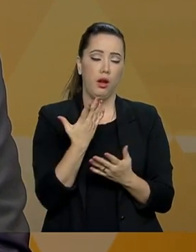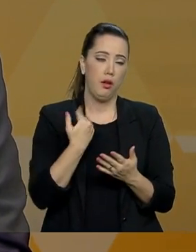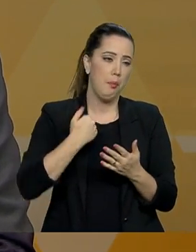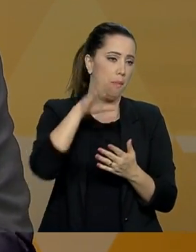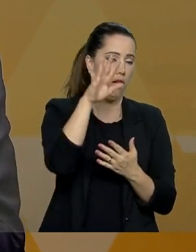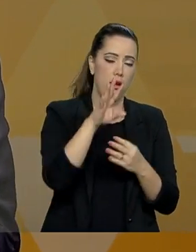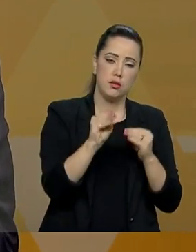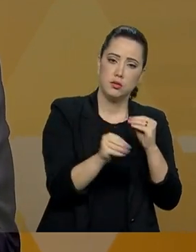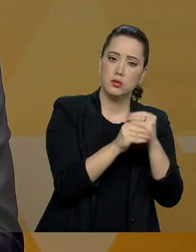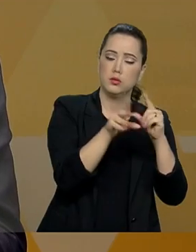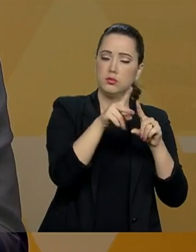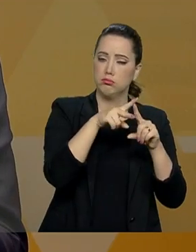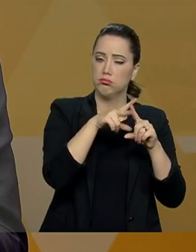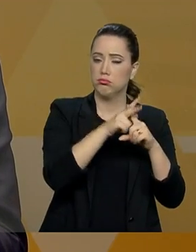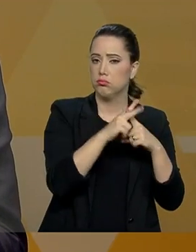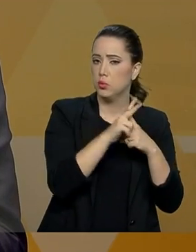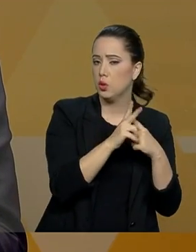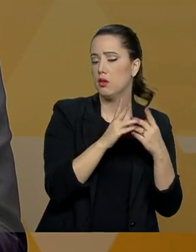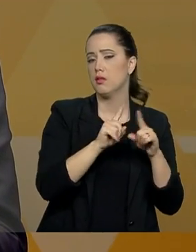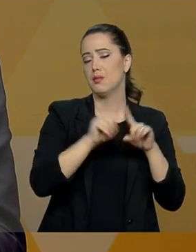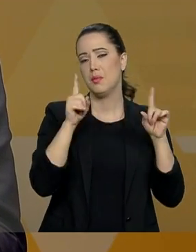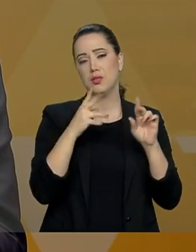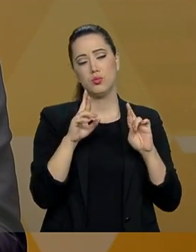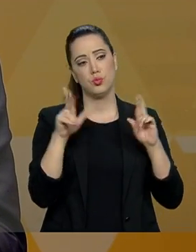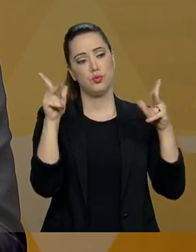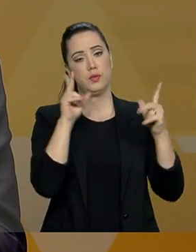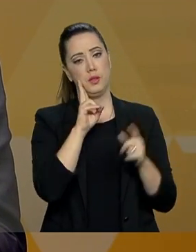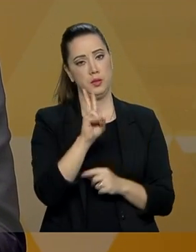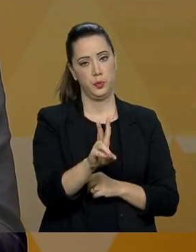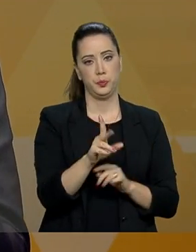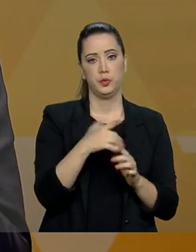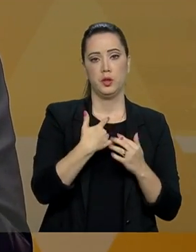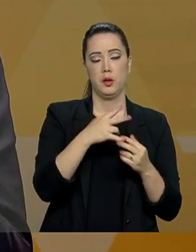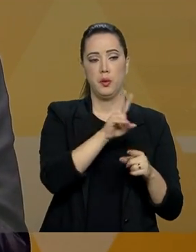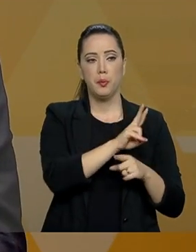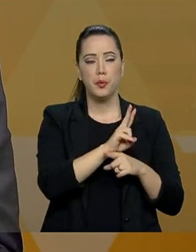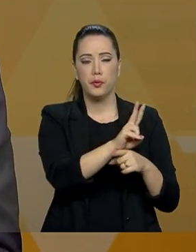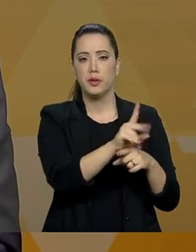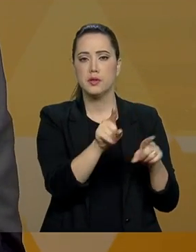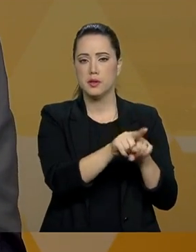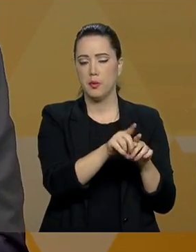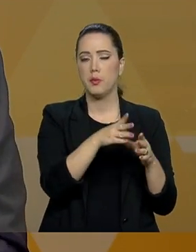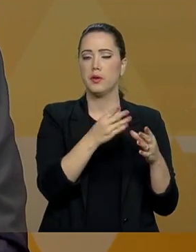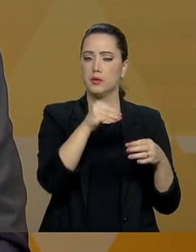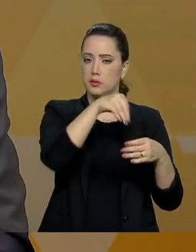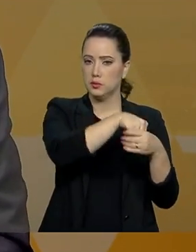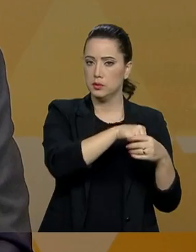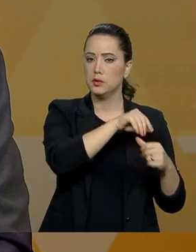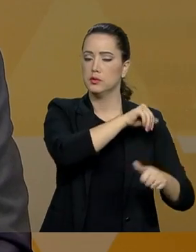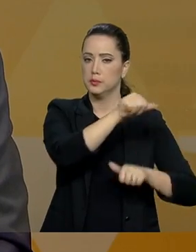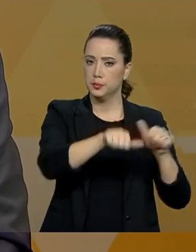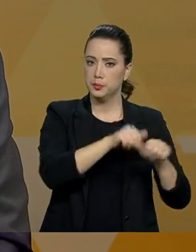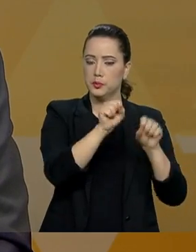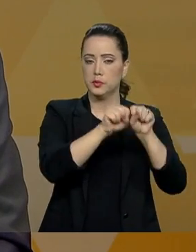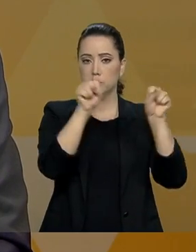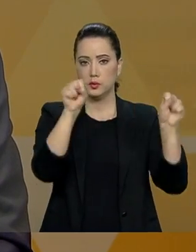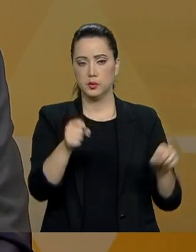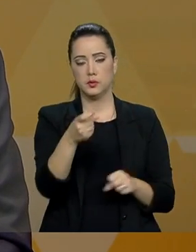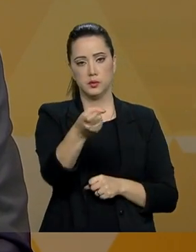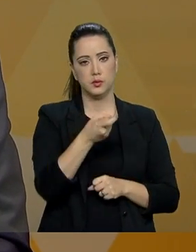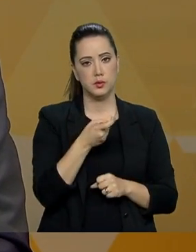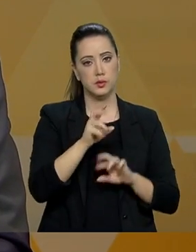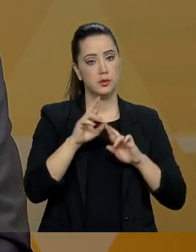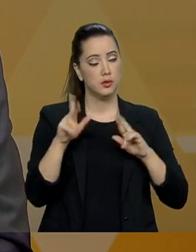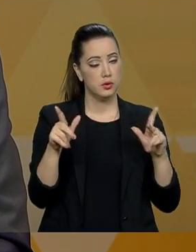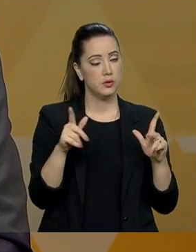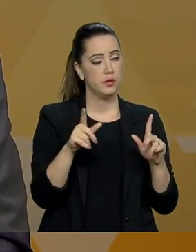mas nós achamos que são situações distintas. A questão do financiamento passa pela questão da reforma do sistema tributário e não pela reforma